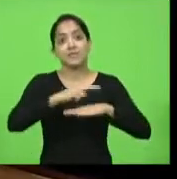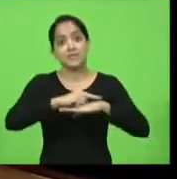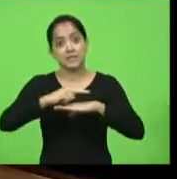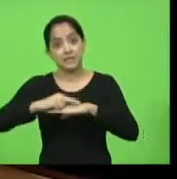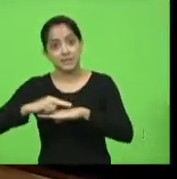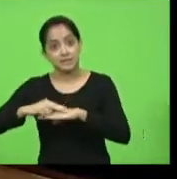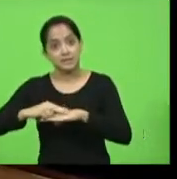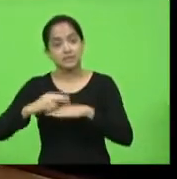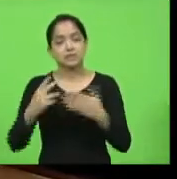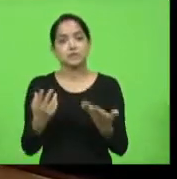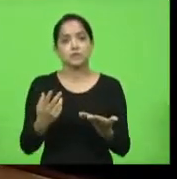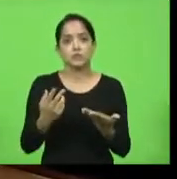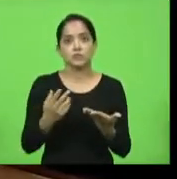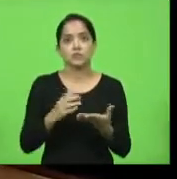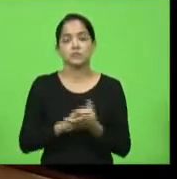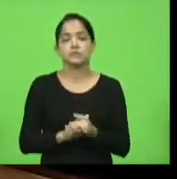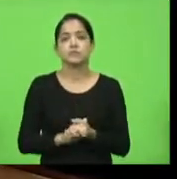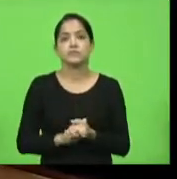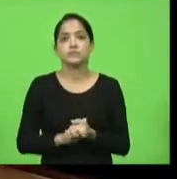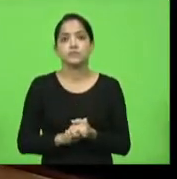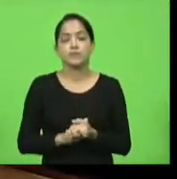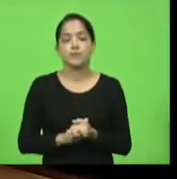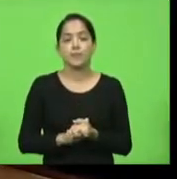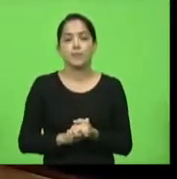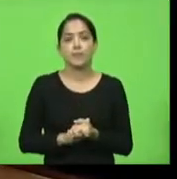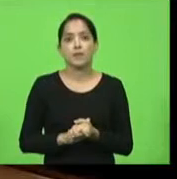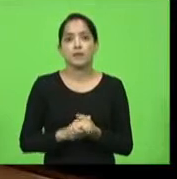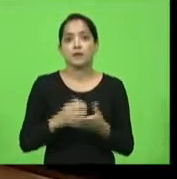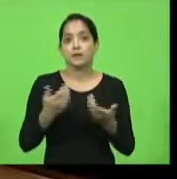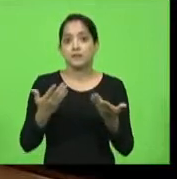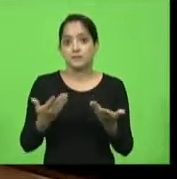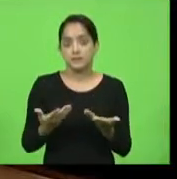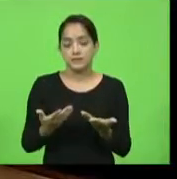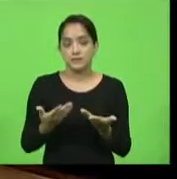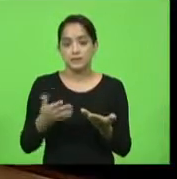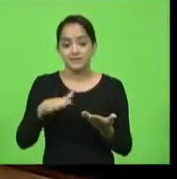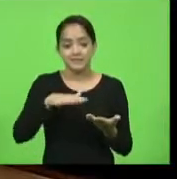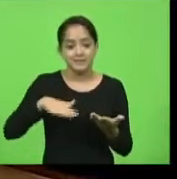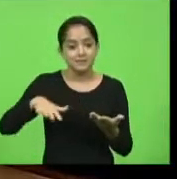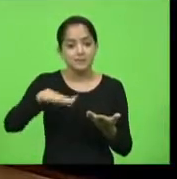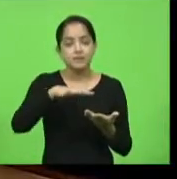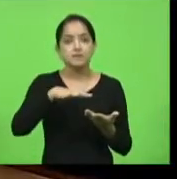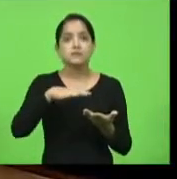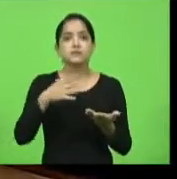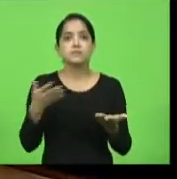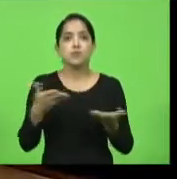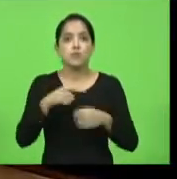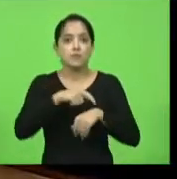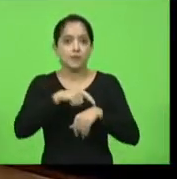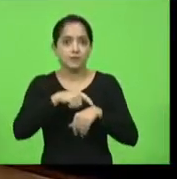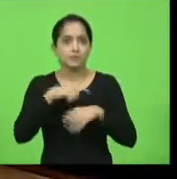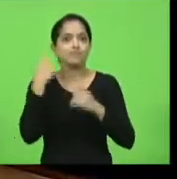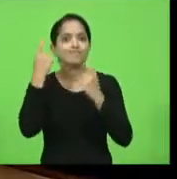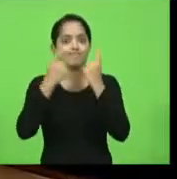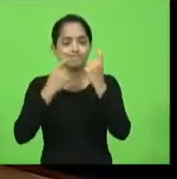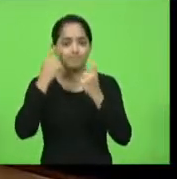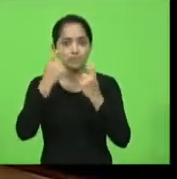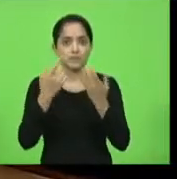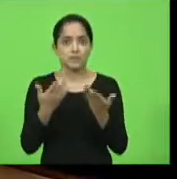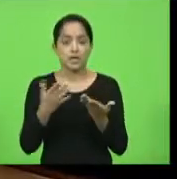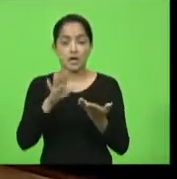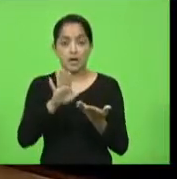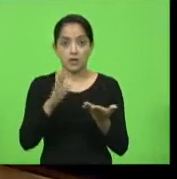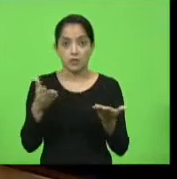em leitos clínicos ou de UTI, que têm causado a todos nós uma grande preocupação. Nesse momento,